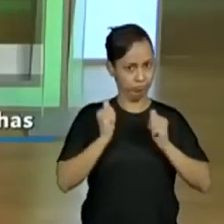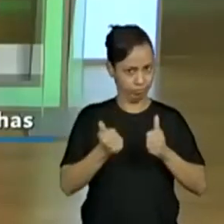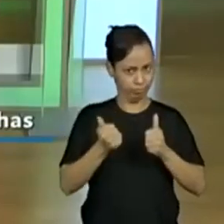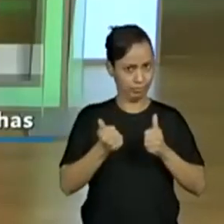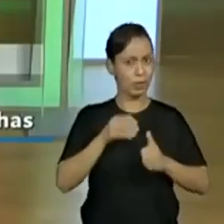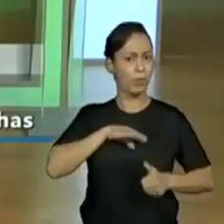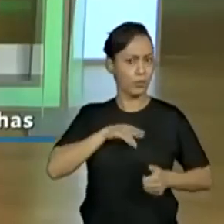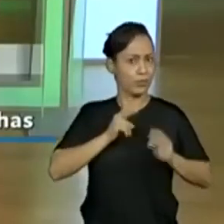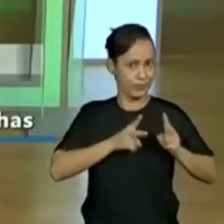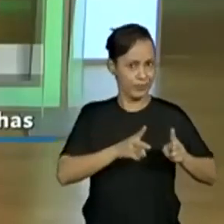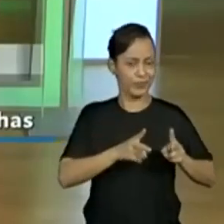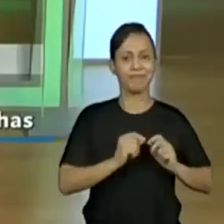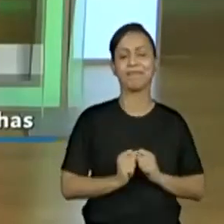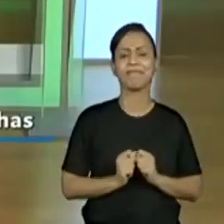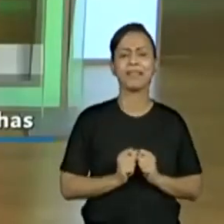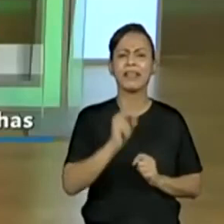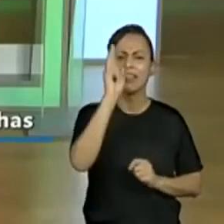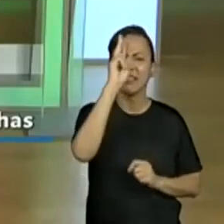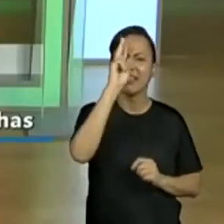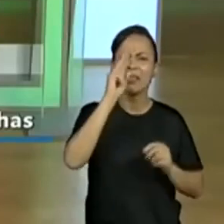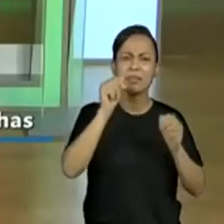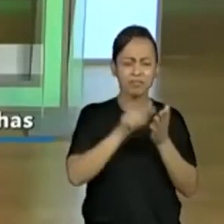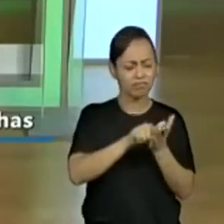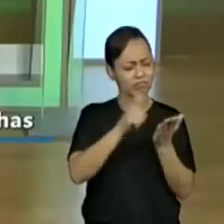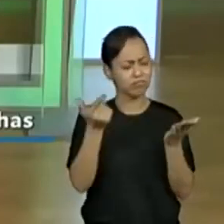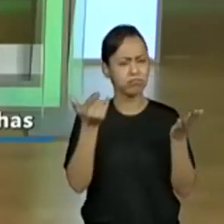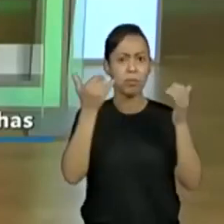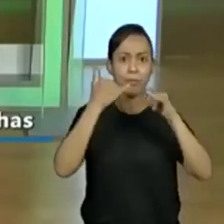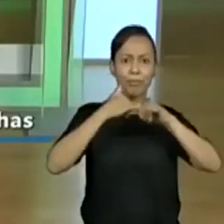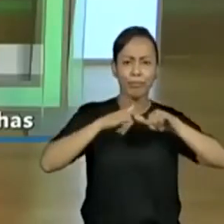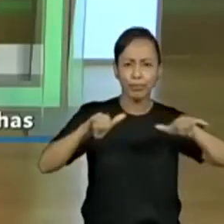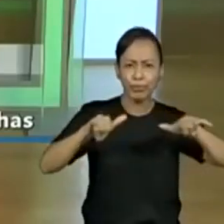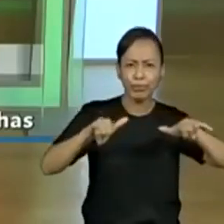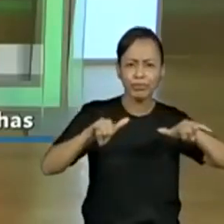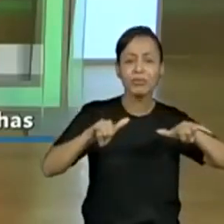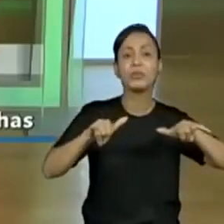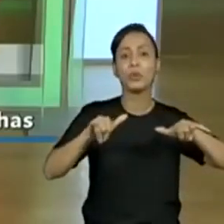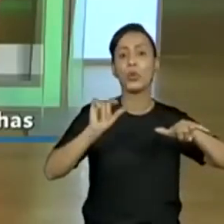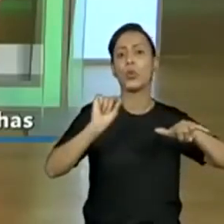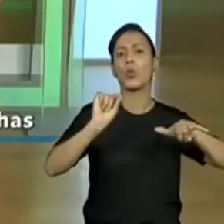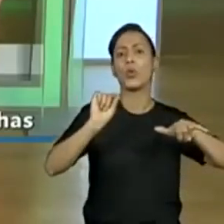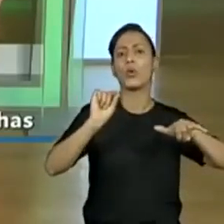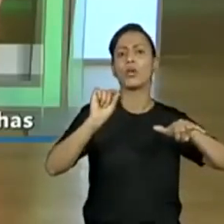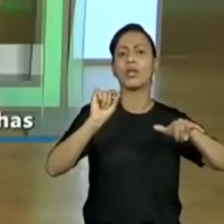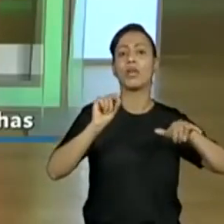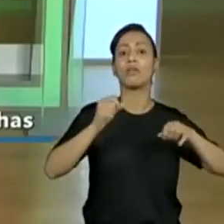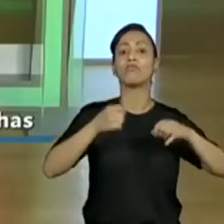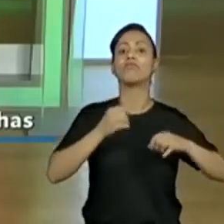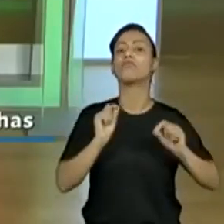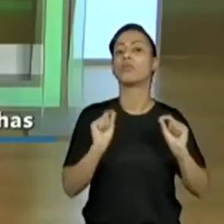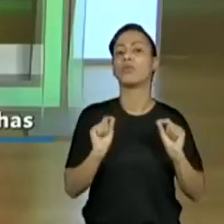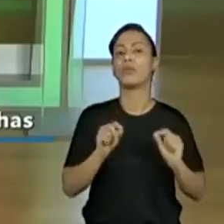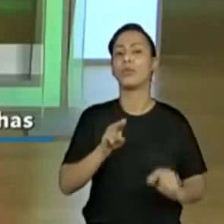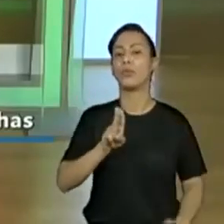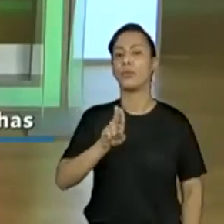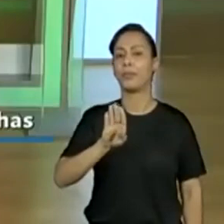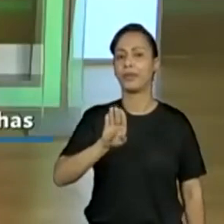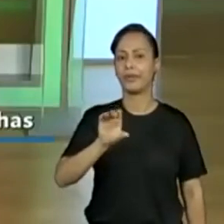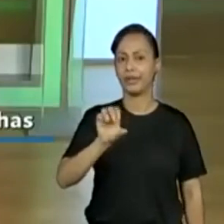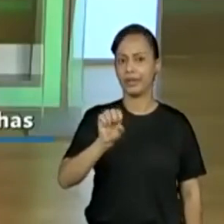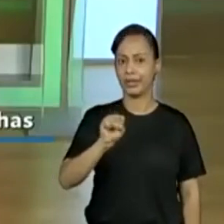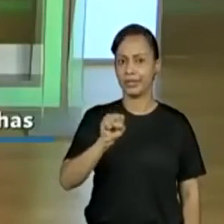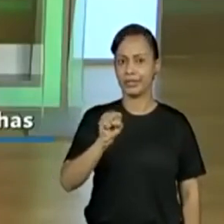gente estava na leitura daquela notícia. Lembra do ponto em que paramos sobre o posto, sobre a questão da medida,